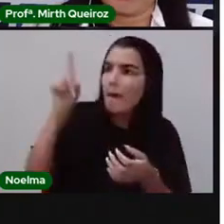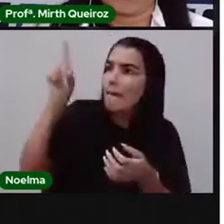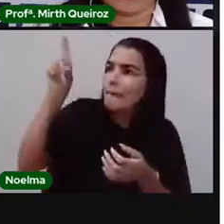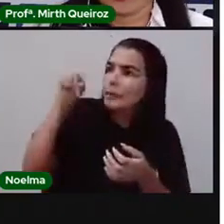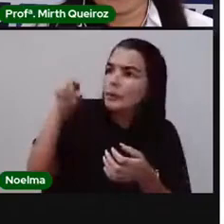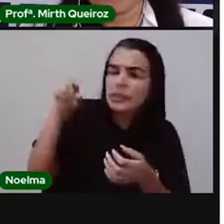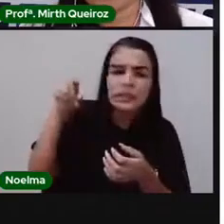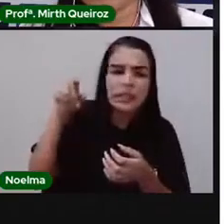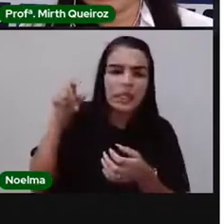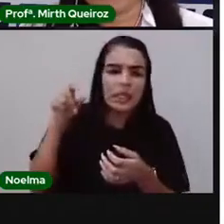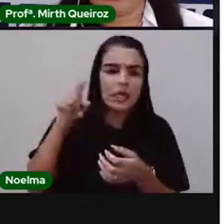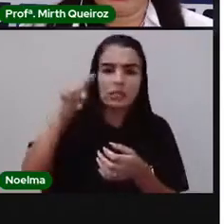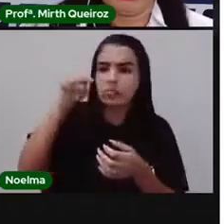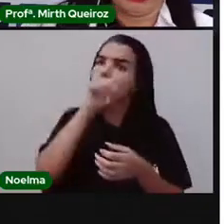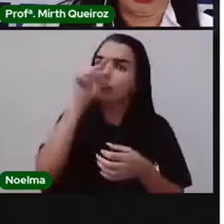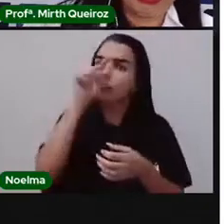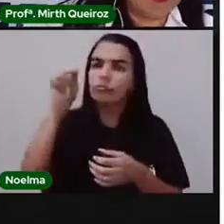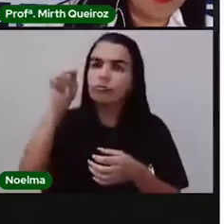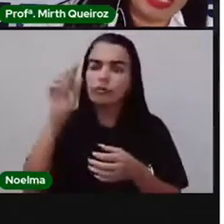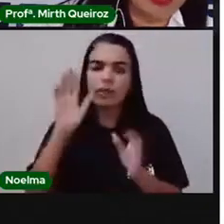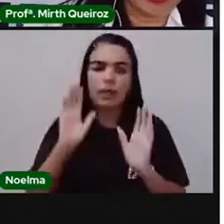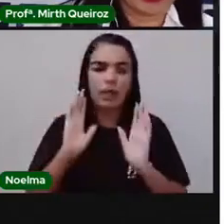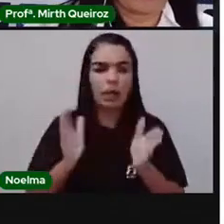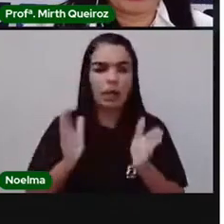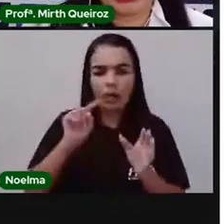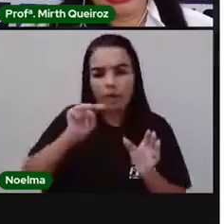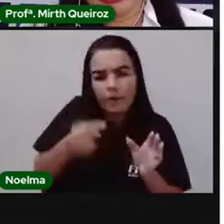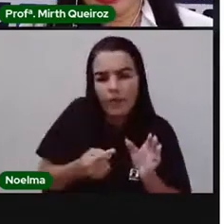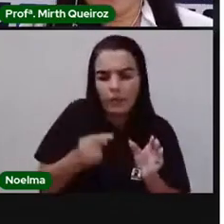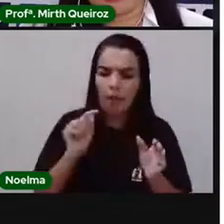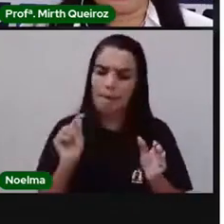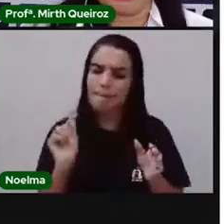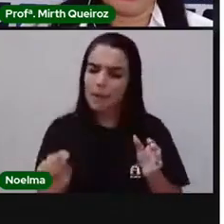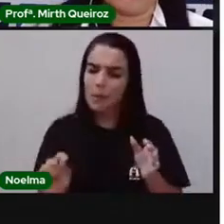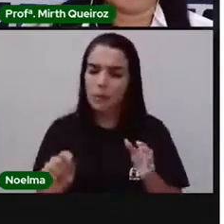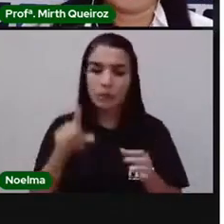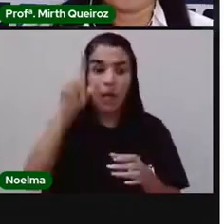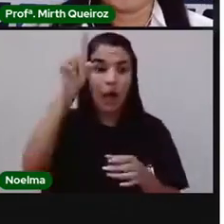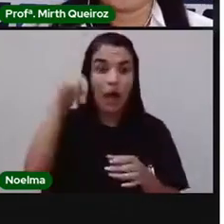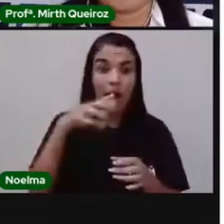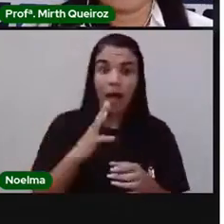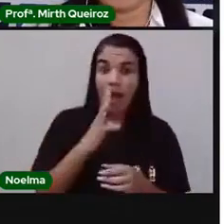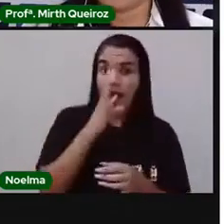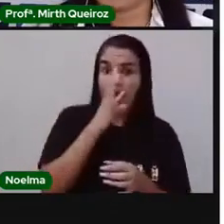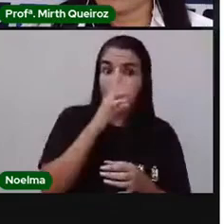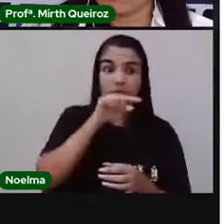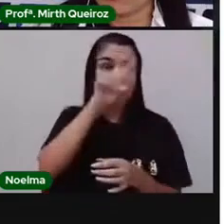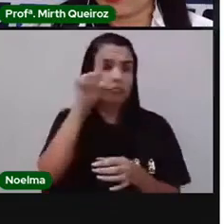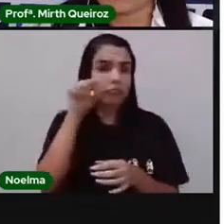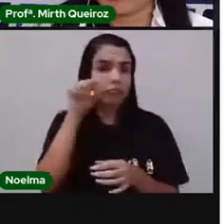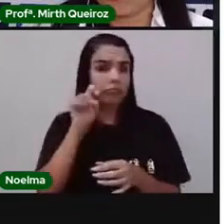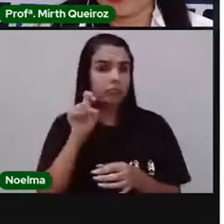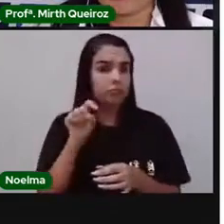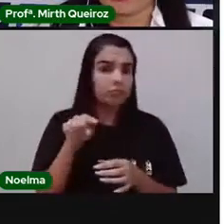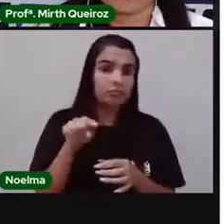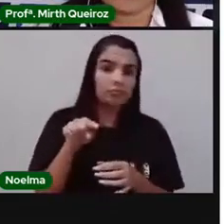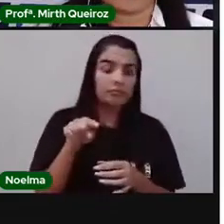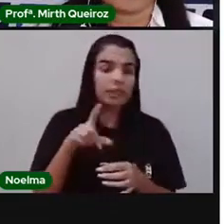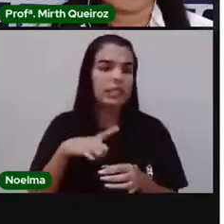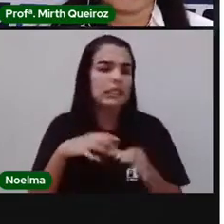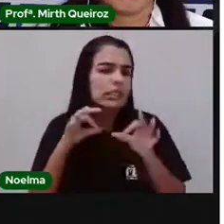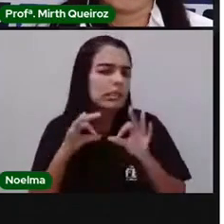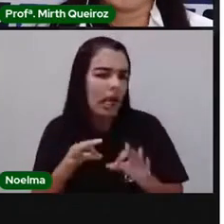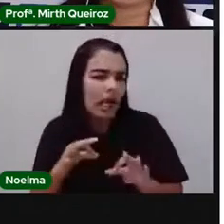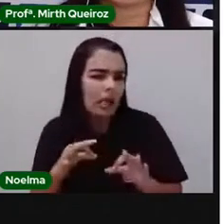adequada? Coloquei ponto onde deveria? Vígula onde deveria? Exclamação? Interrogação? Minha pontuação está correta?